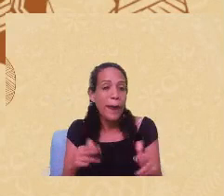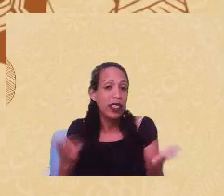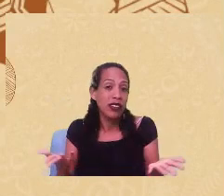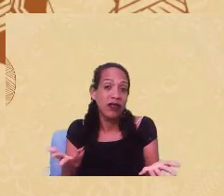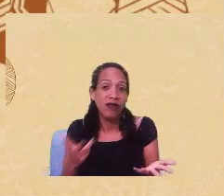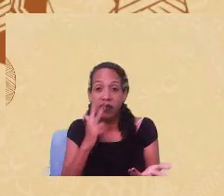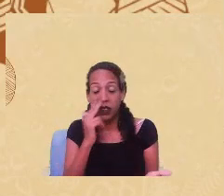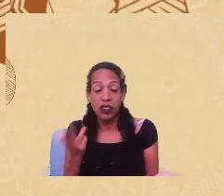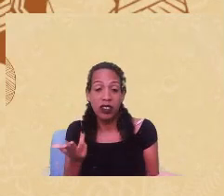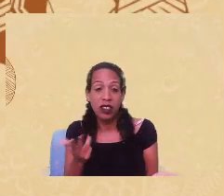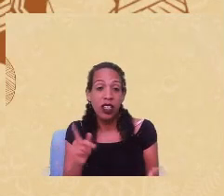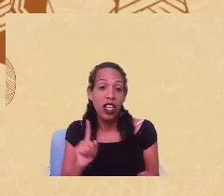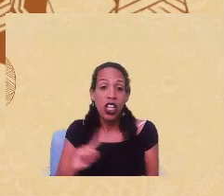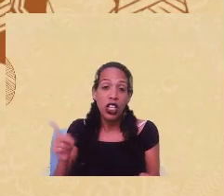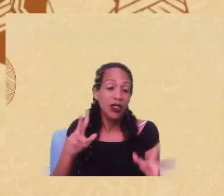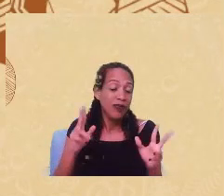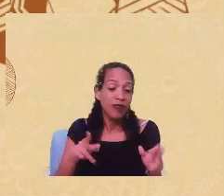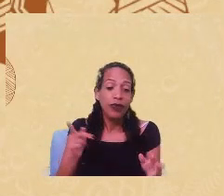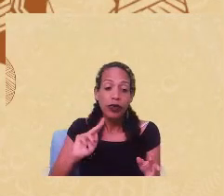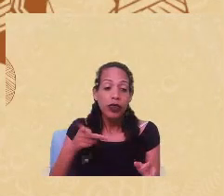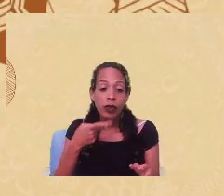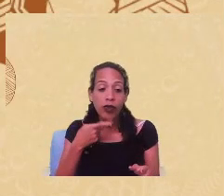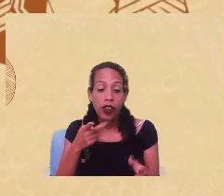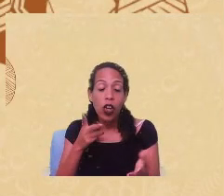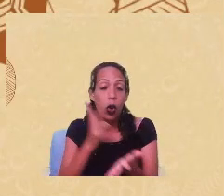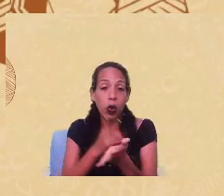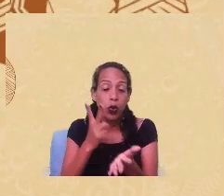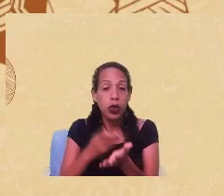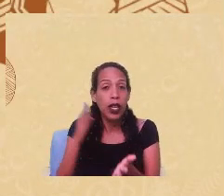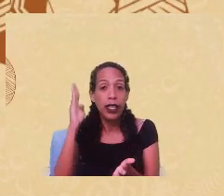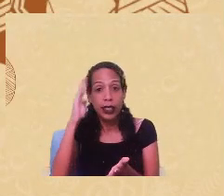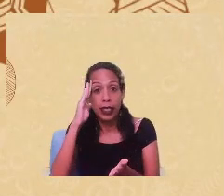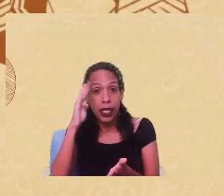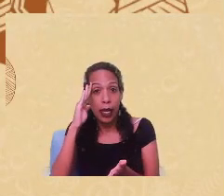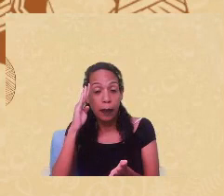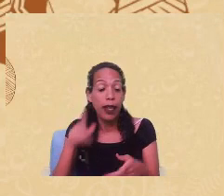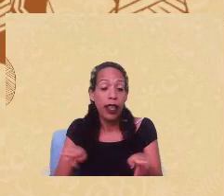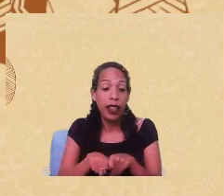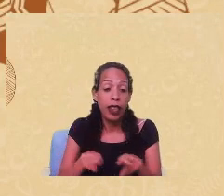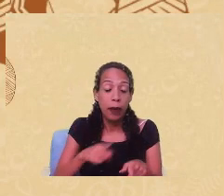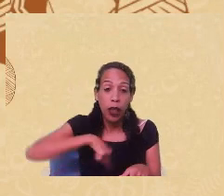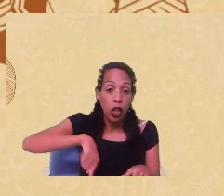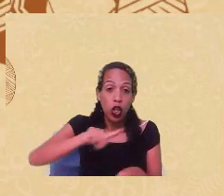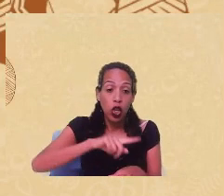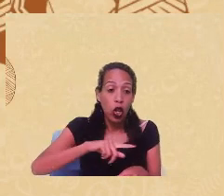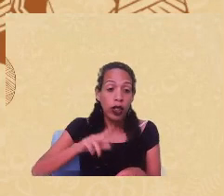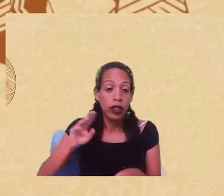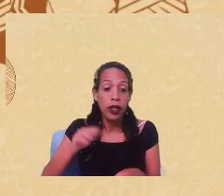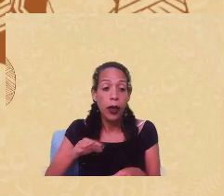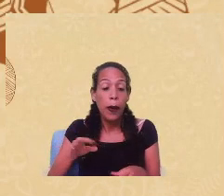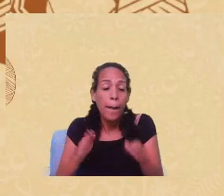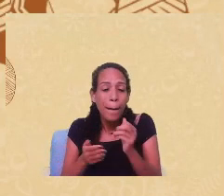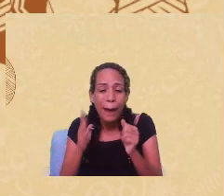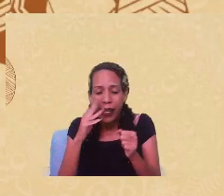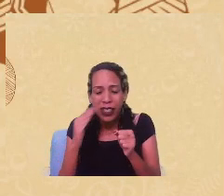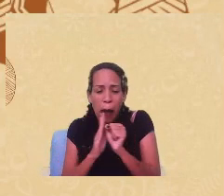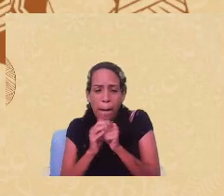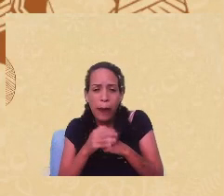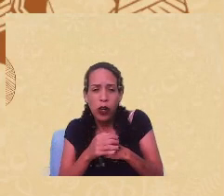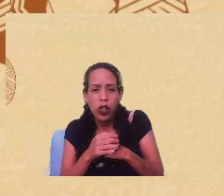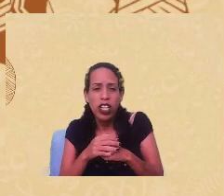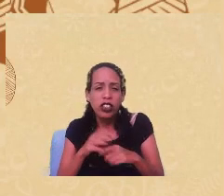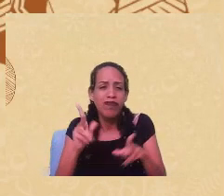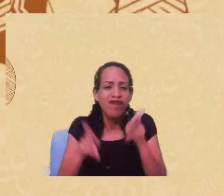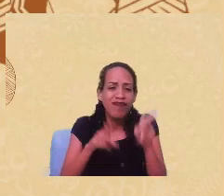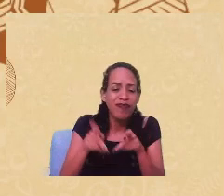é mera coincidência. A gente está falando da continuidade de saberes-poderes que a gente efetivamente protege nas nossas práticas, né, sob